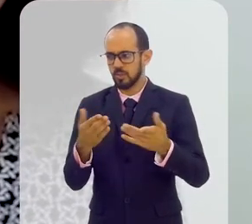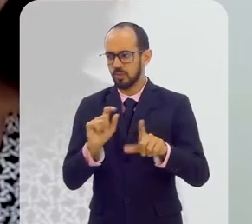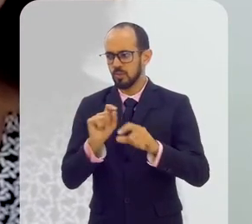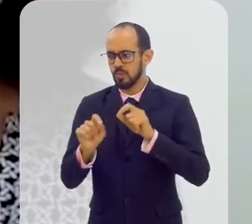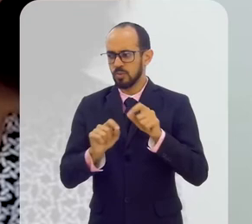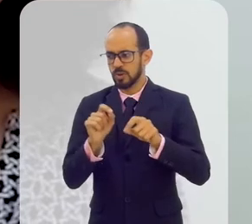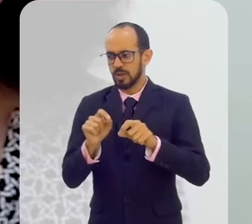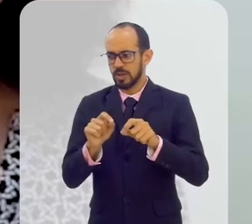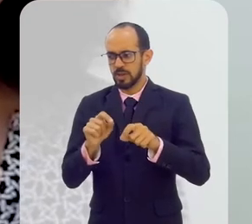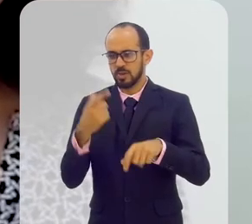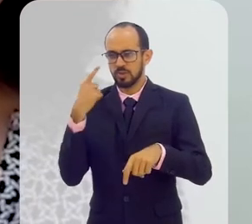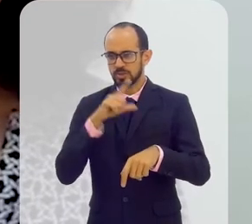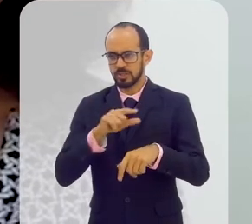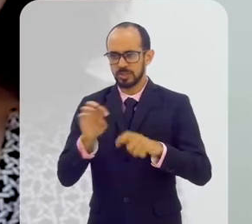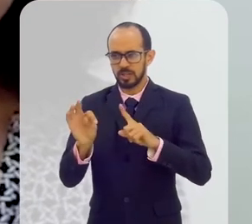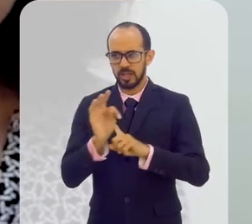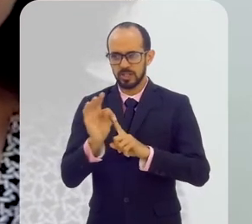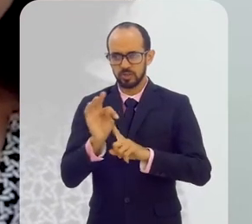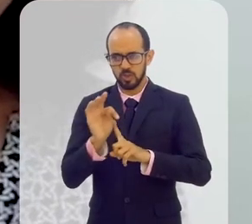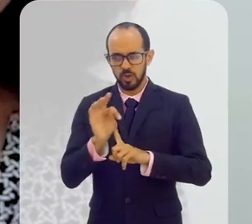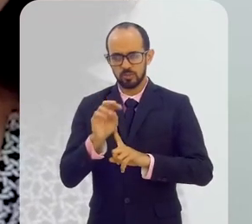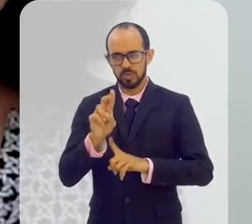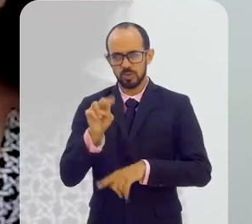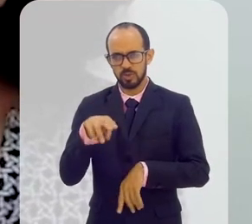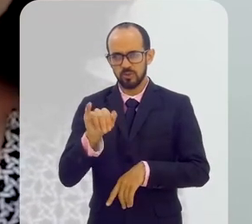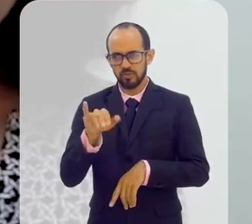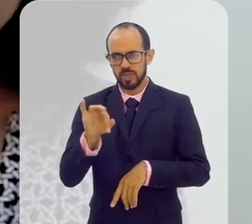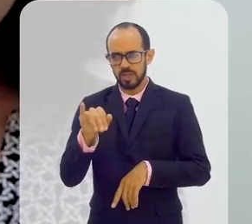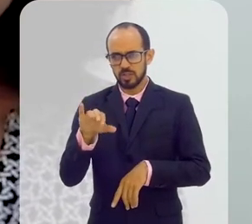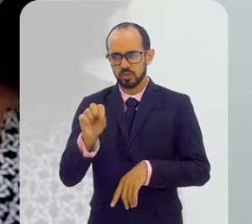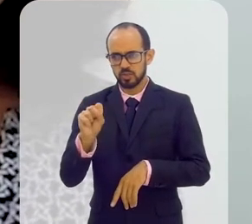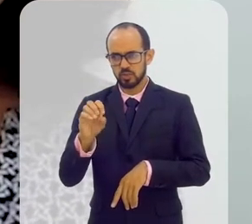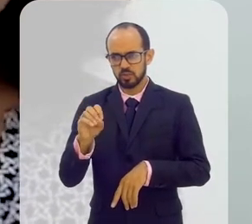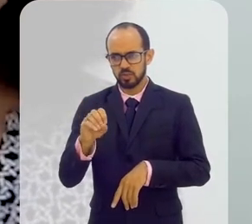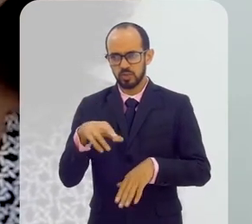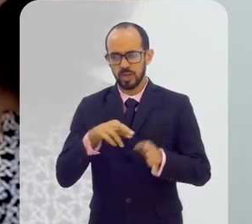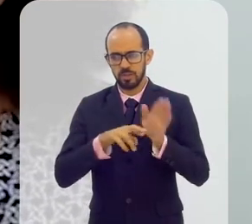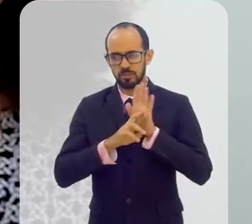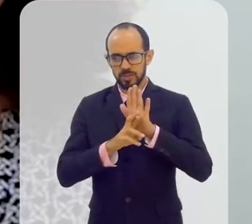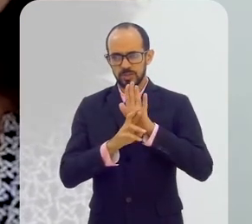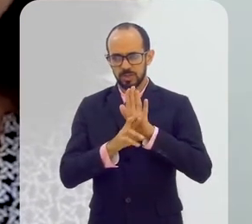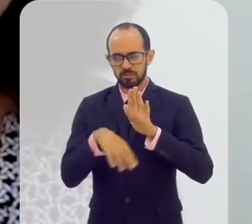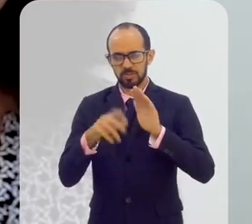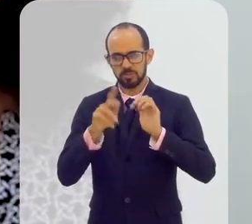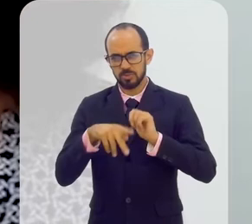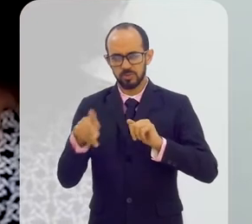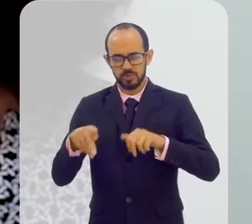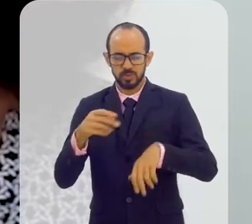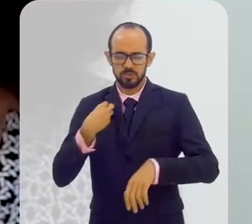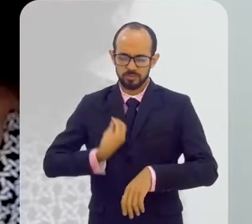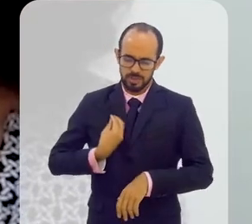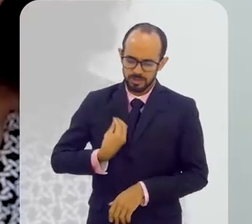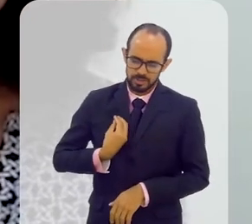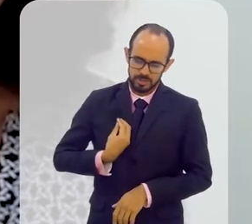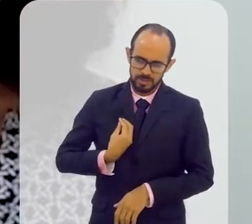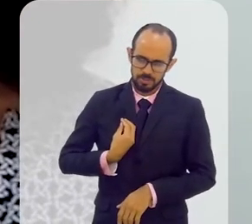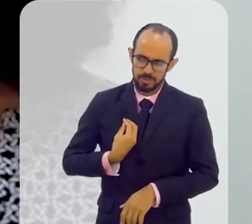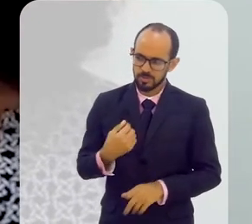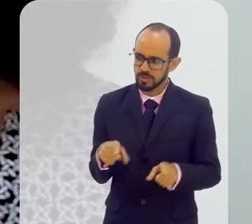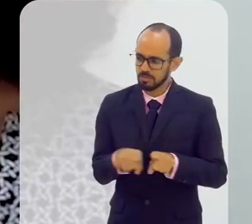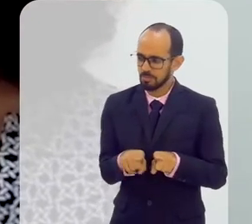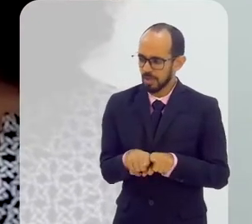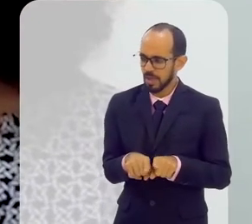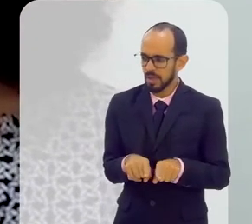fluminense. Então, ter Terezópolis, ter a Unifeso aqui representada pelos professores que atuam e